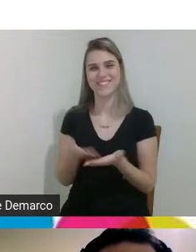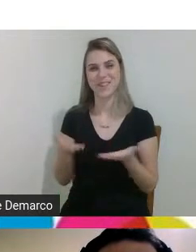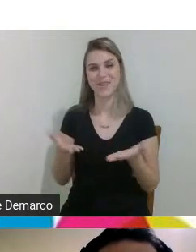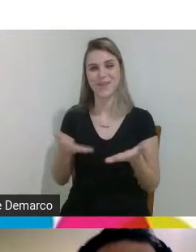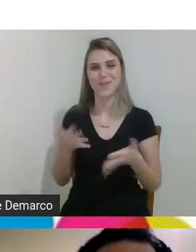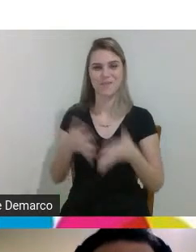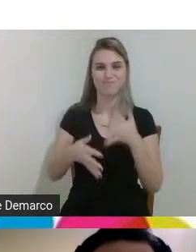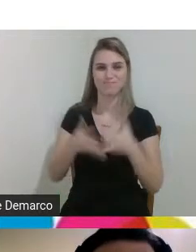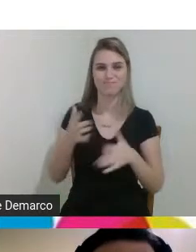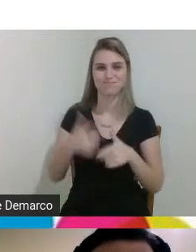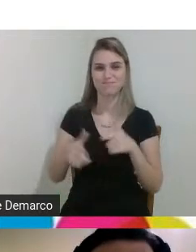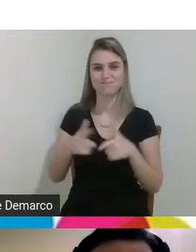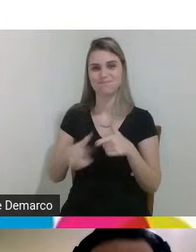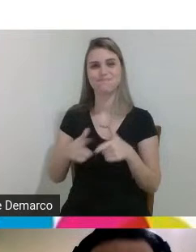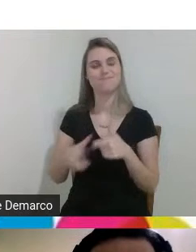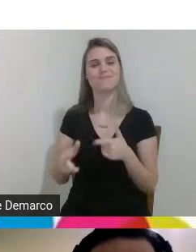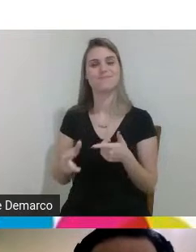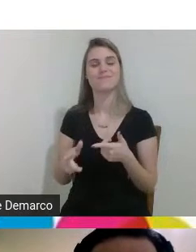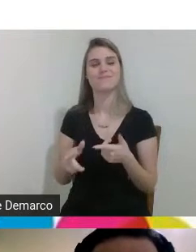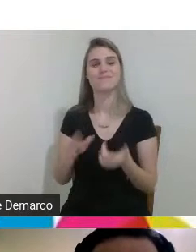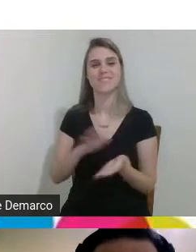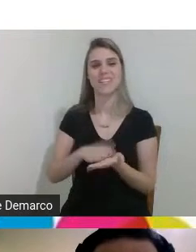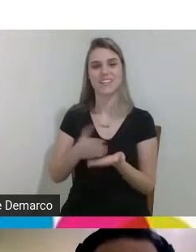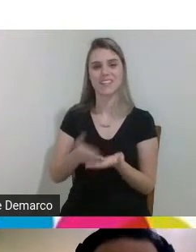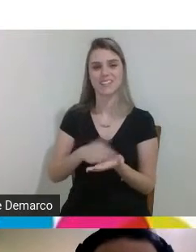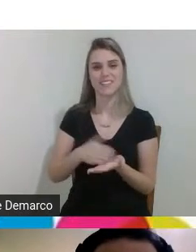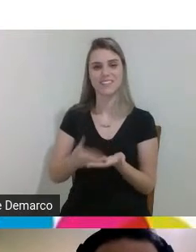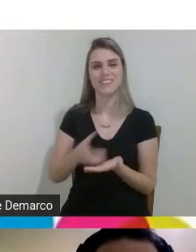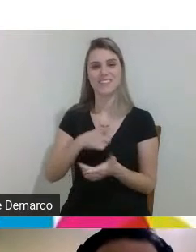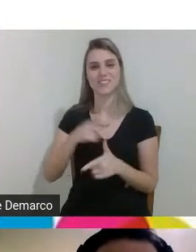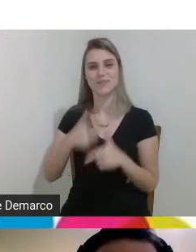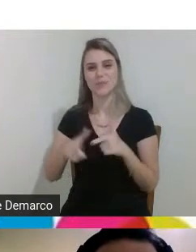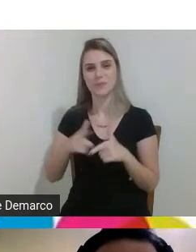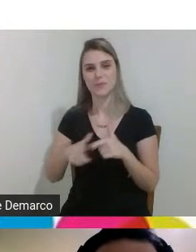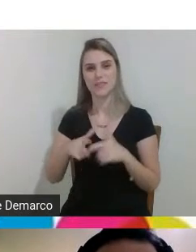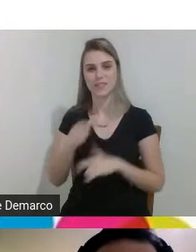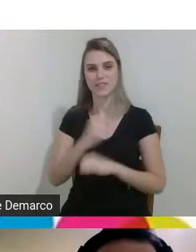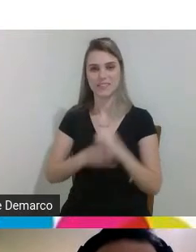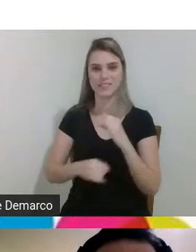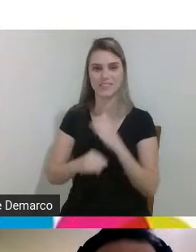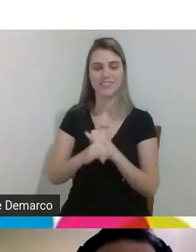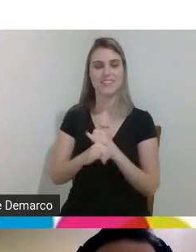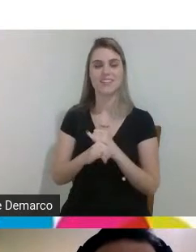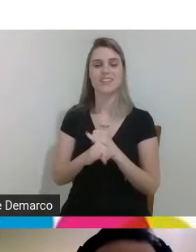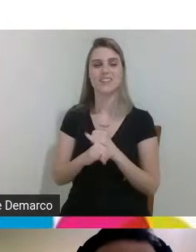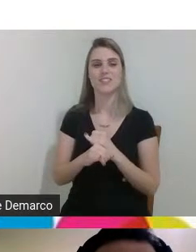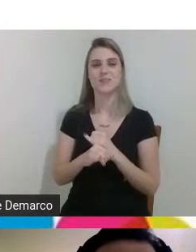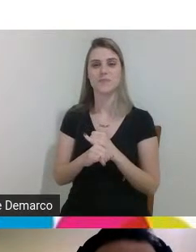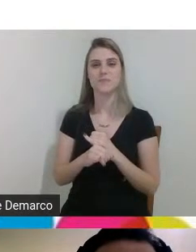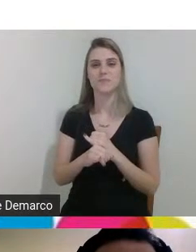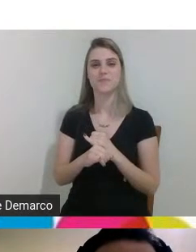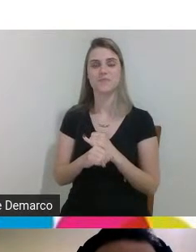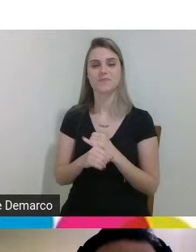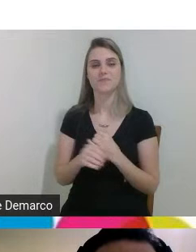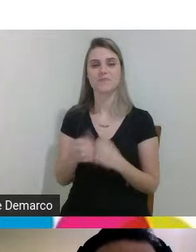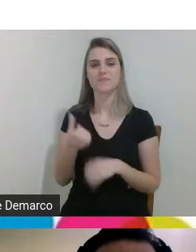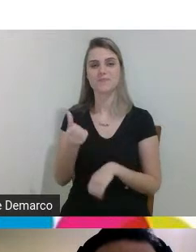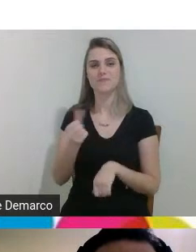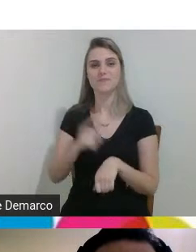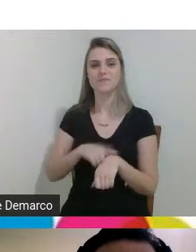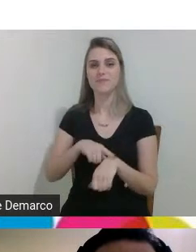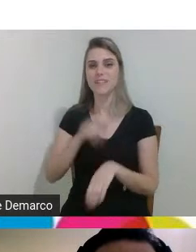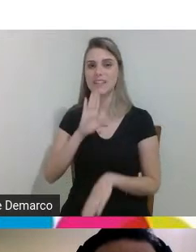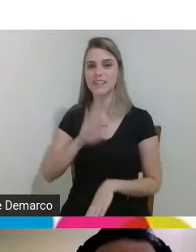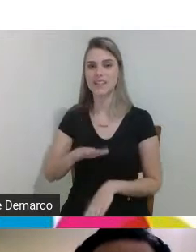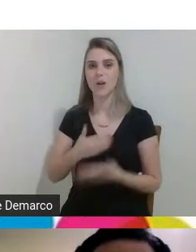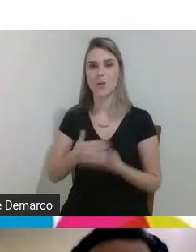as nossas as nossas intérpretes estavam com problema na internet aí seis horas da tarde aí começaram